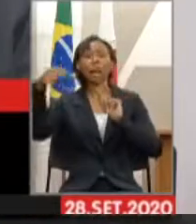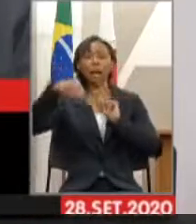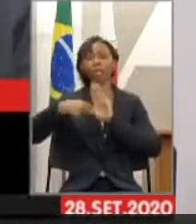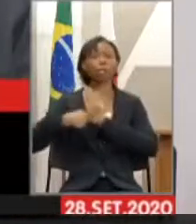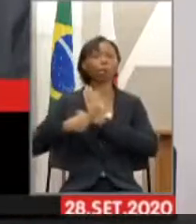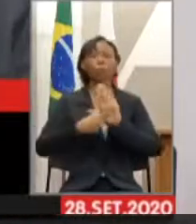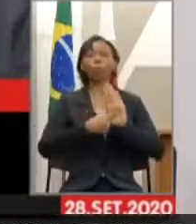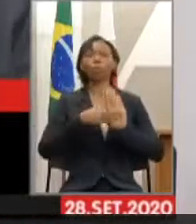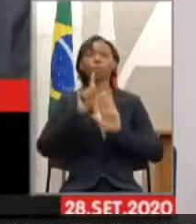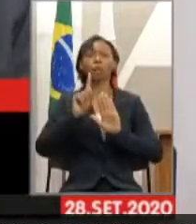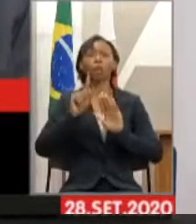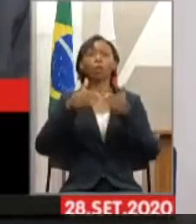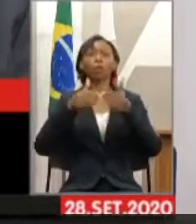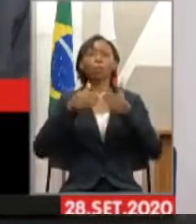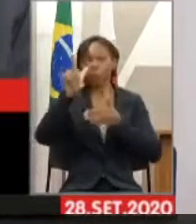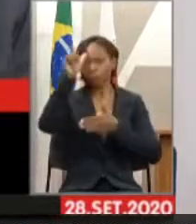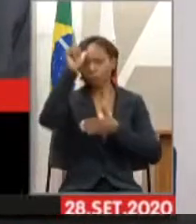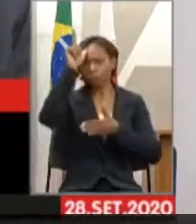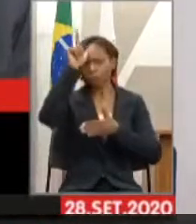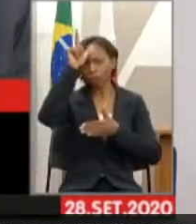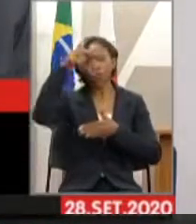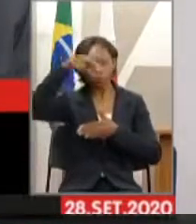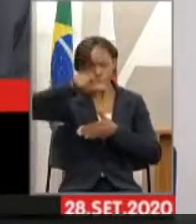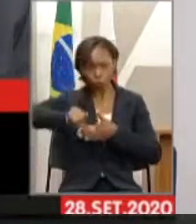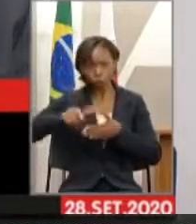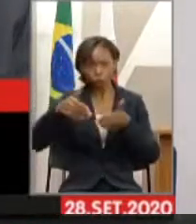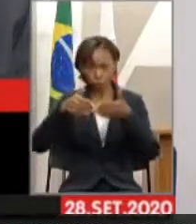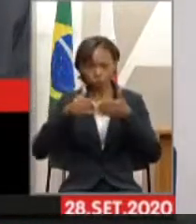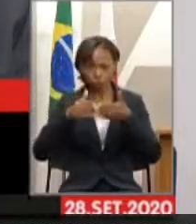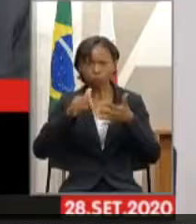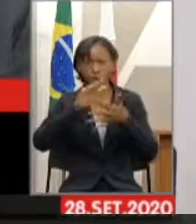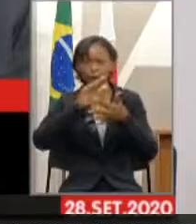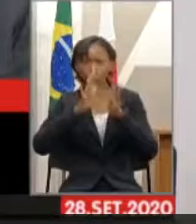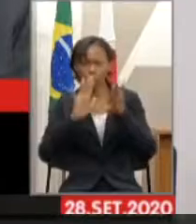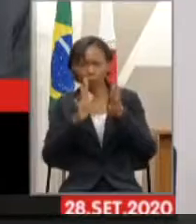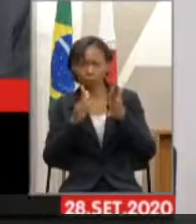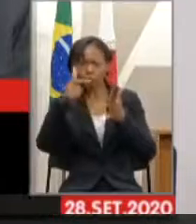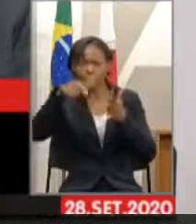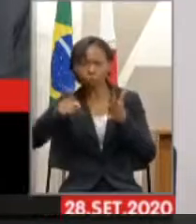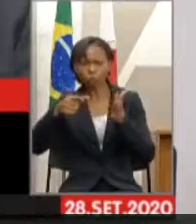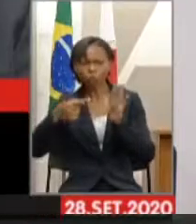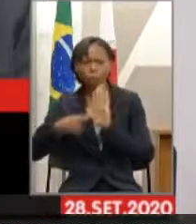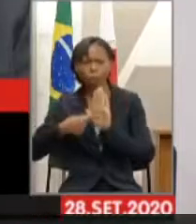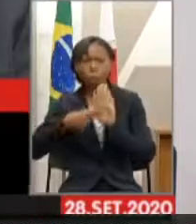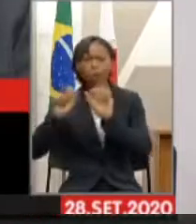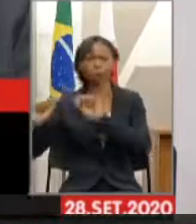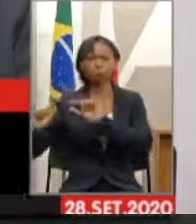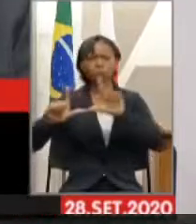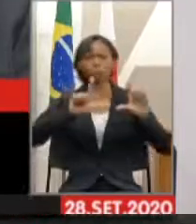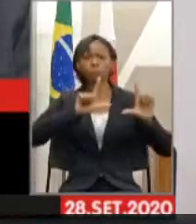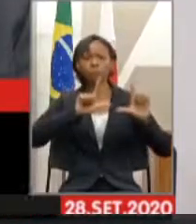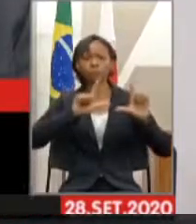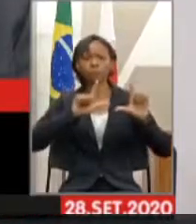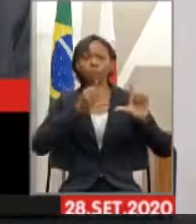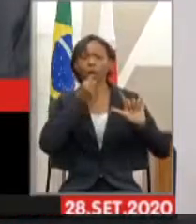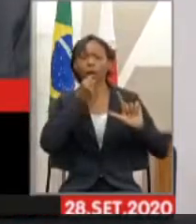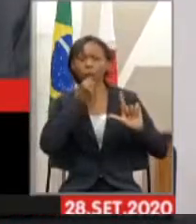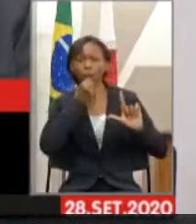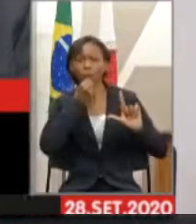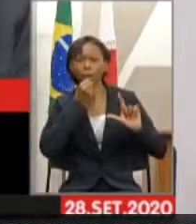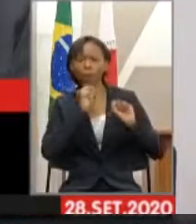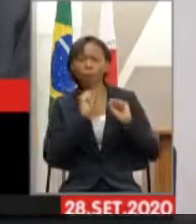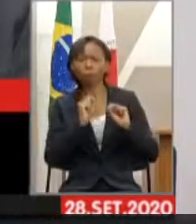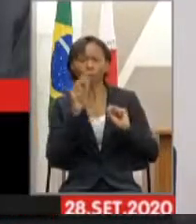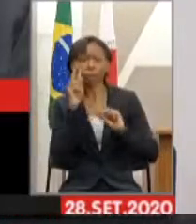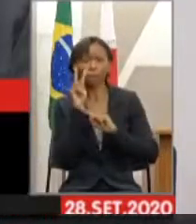vê-lo. Antônio, por favor, Antônio, repita, porque agora a gente vai ver se consegue a sua imagem para que a tradutora possa passar a sua